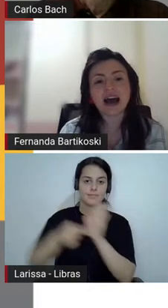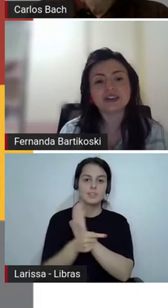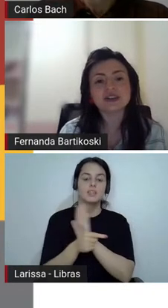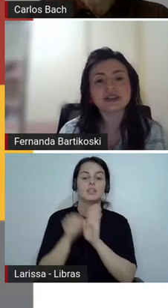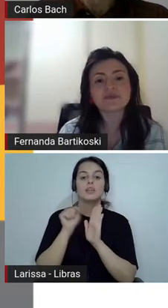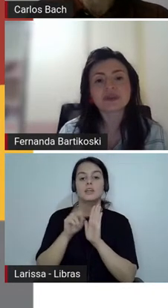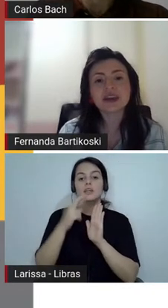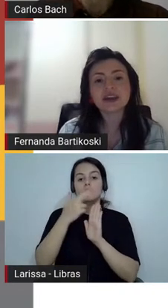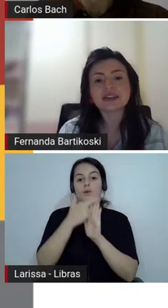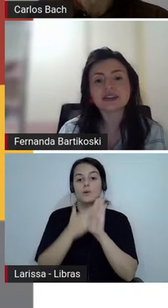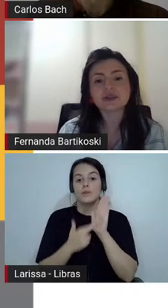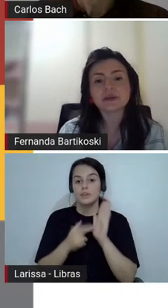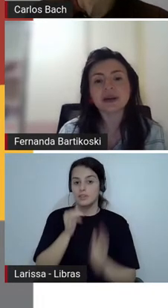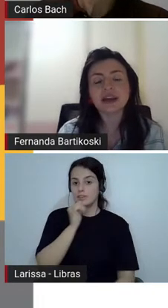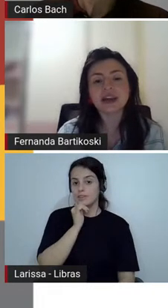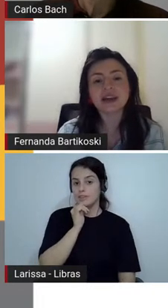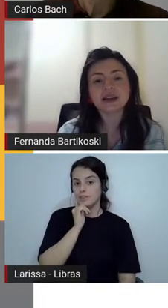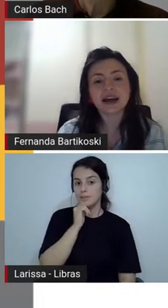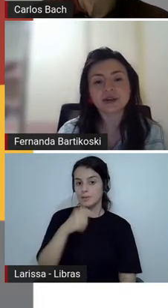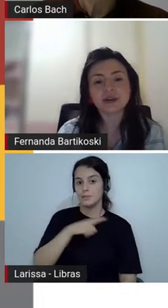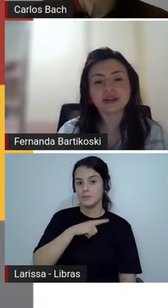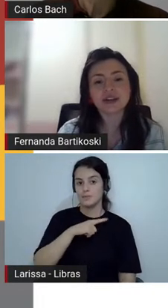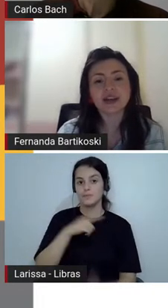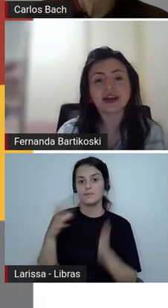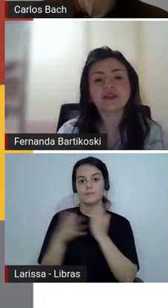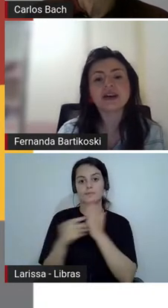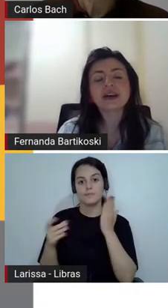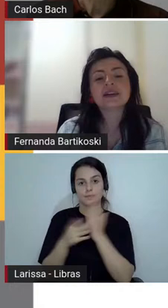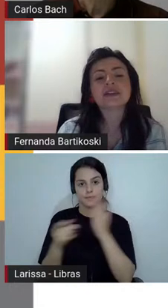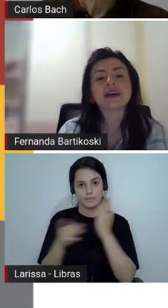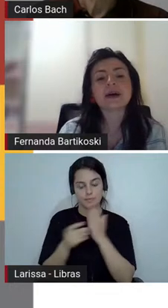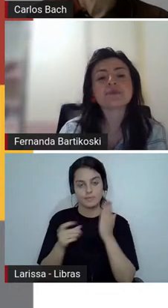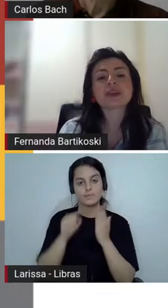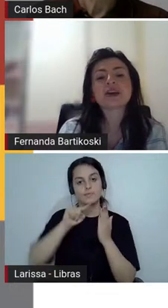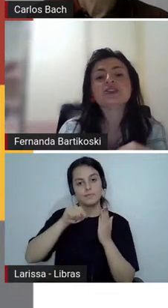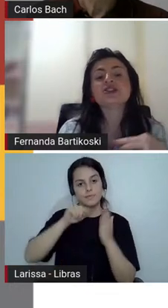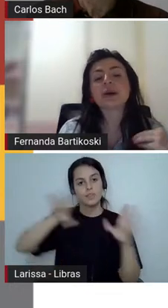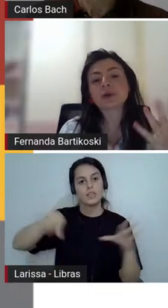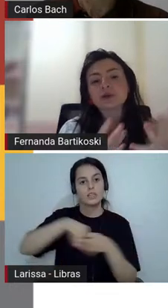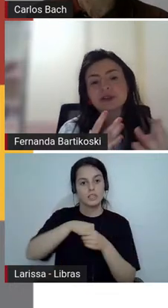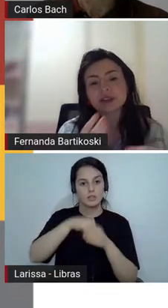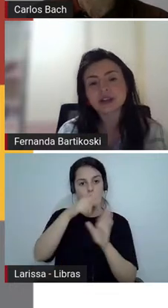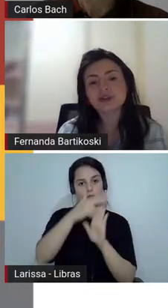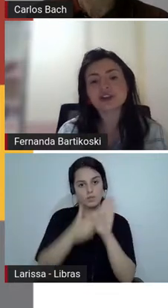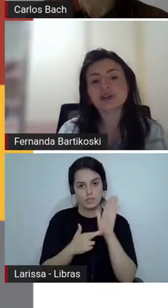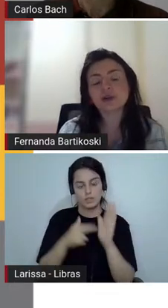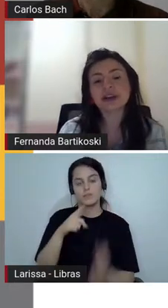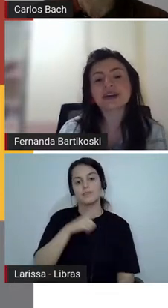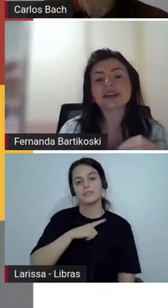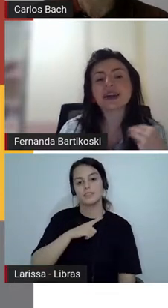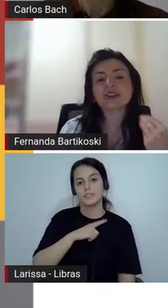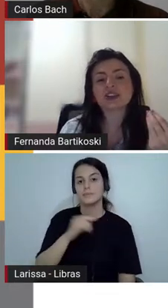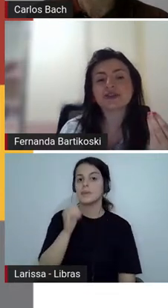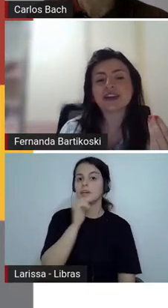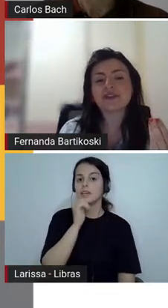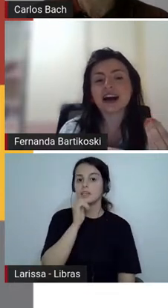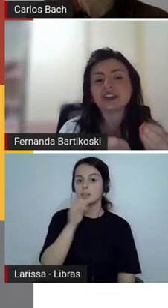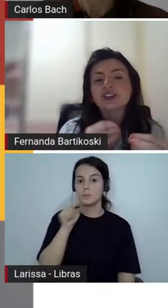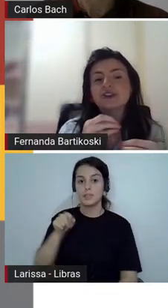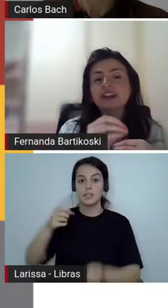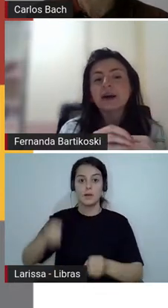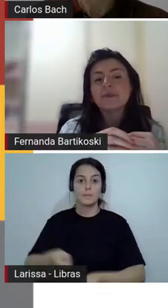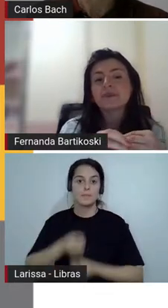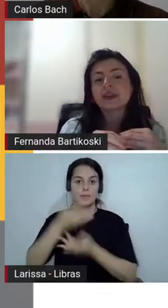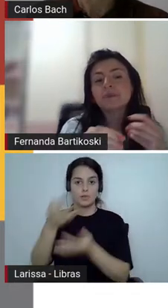habilidades que estão também lá no roteiro, né, da produção, crônicas, aqui a gente vai,